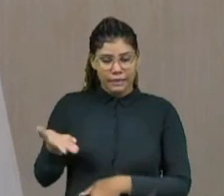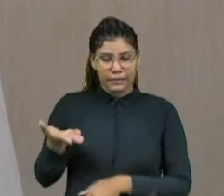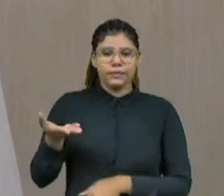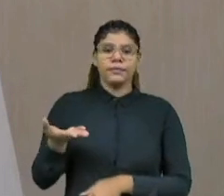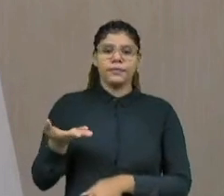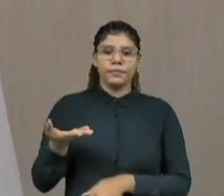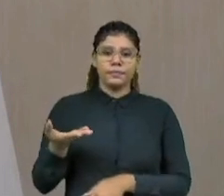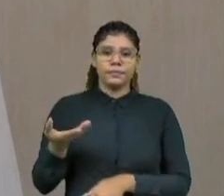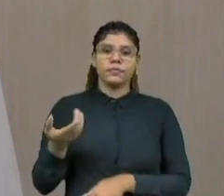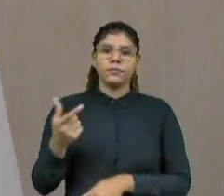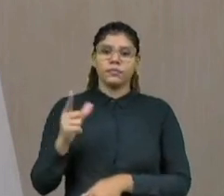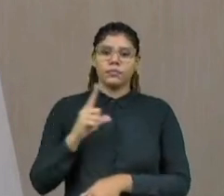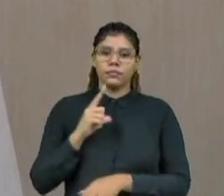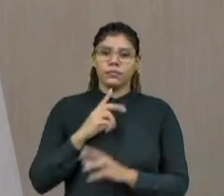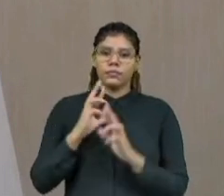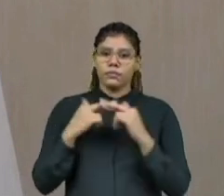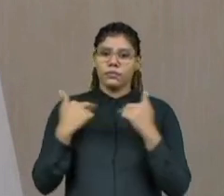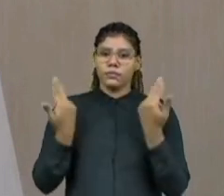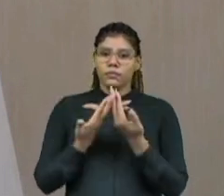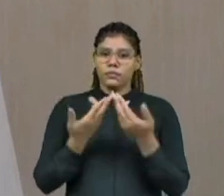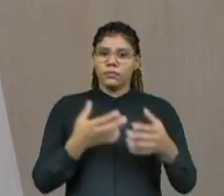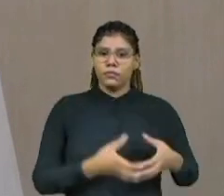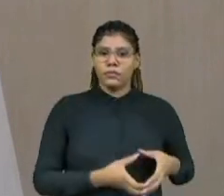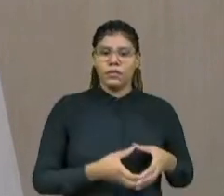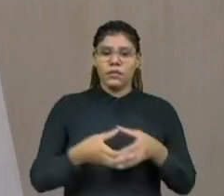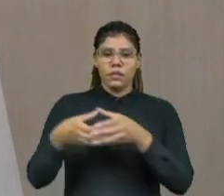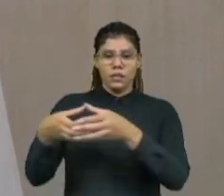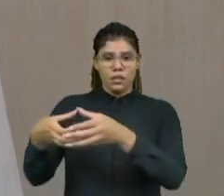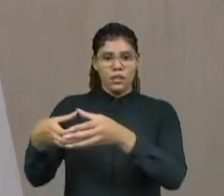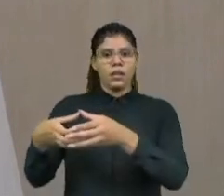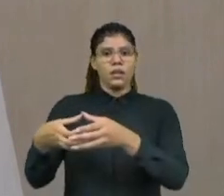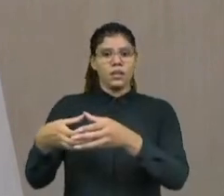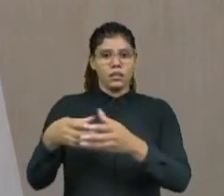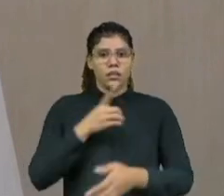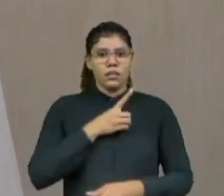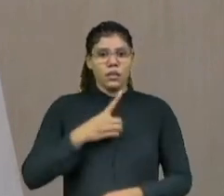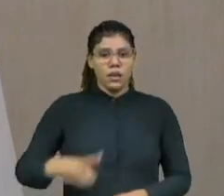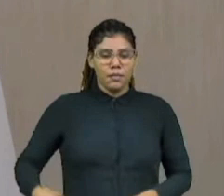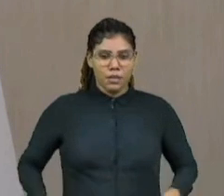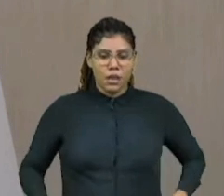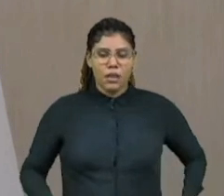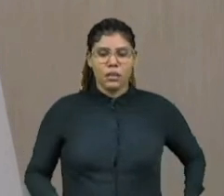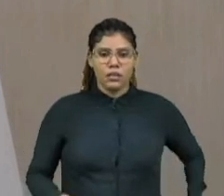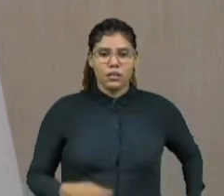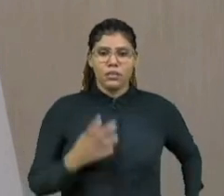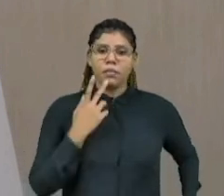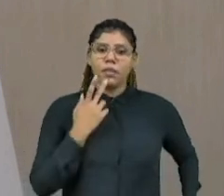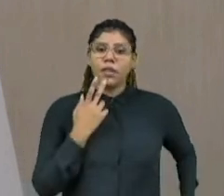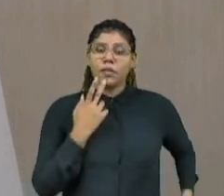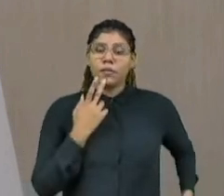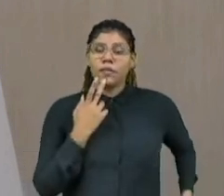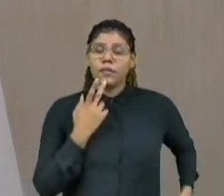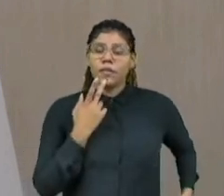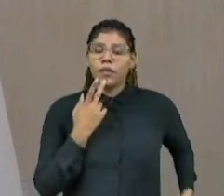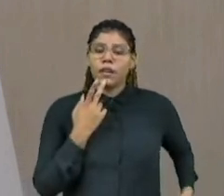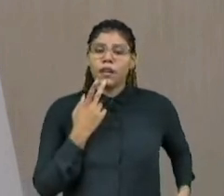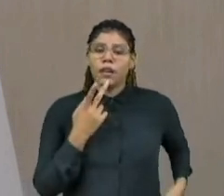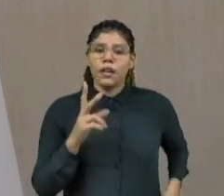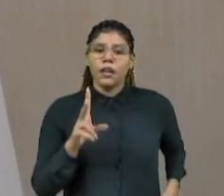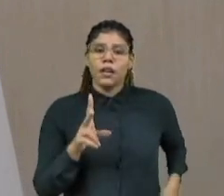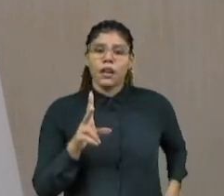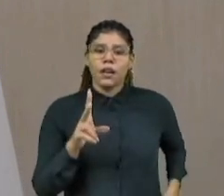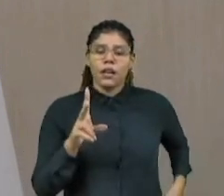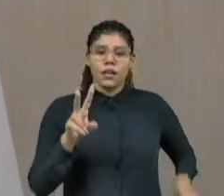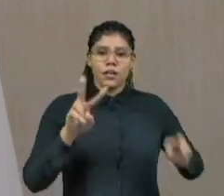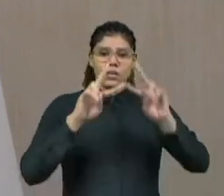esta mesma equipe e até mais ampliada de deputados, para tratar sobre a justa